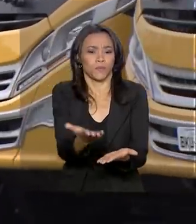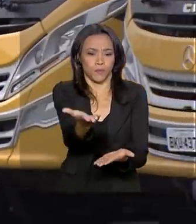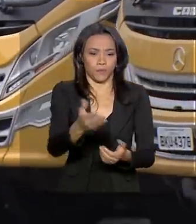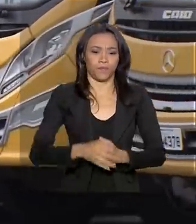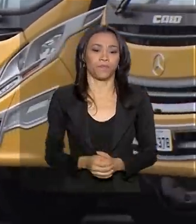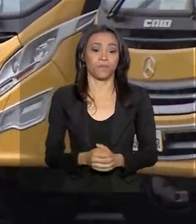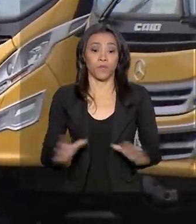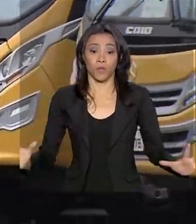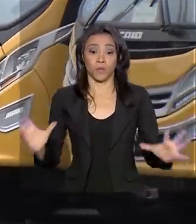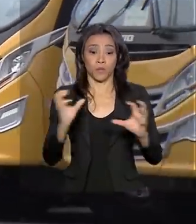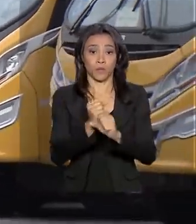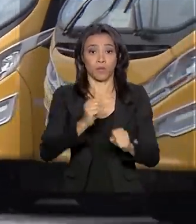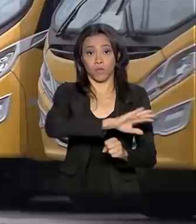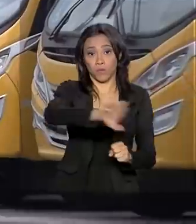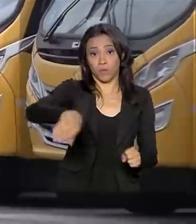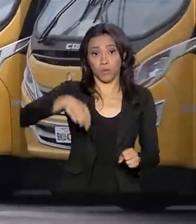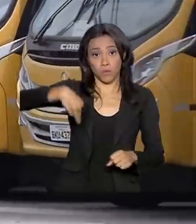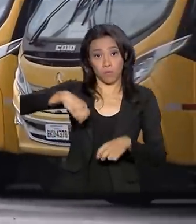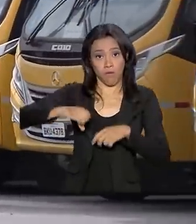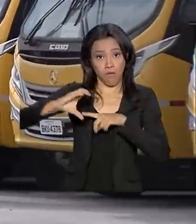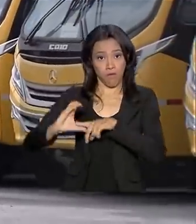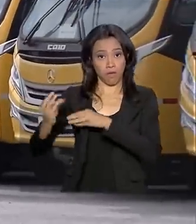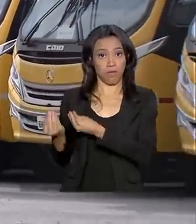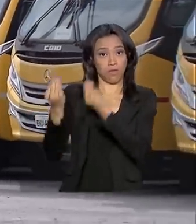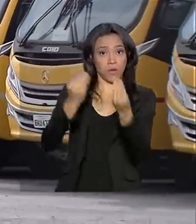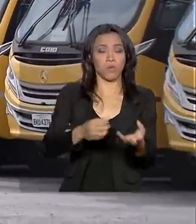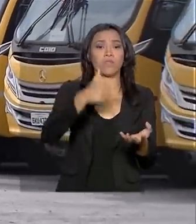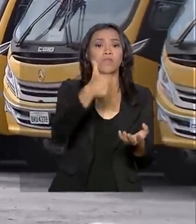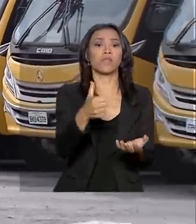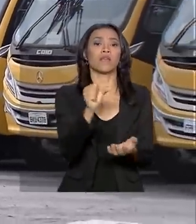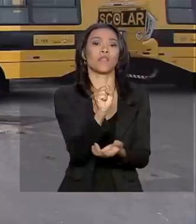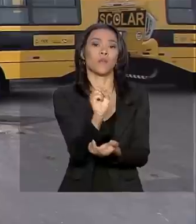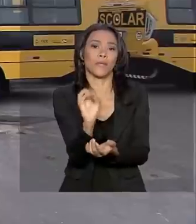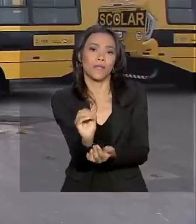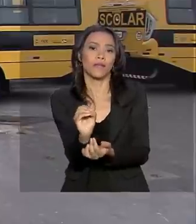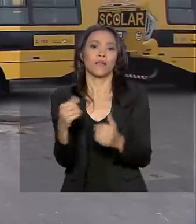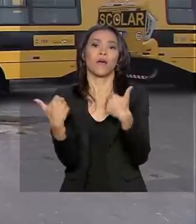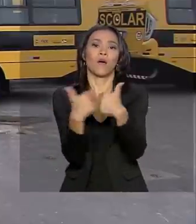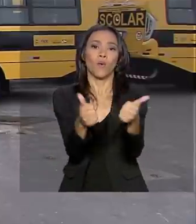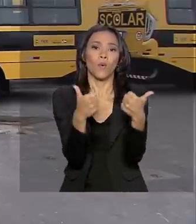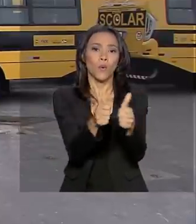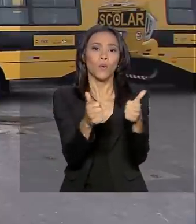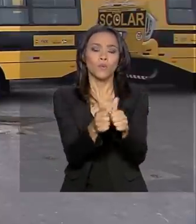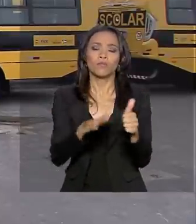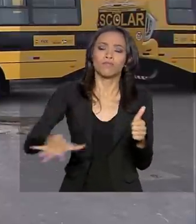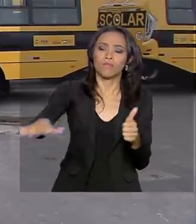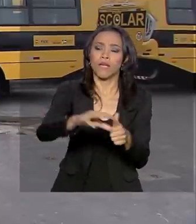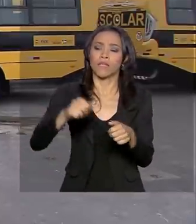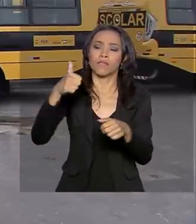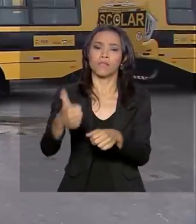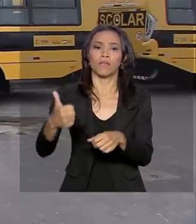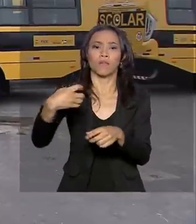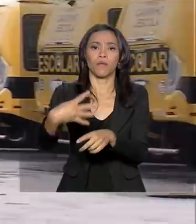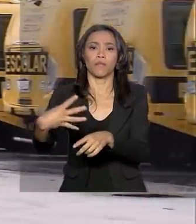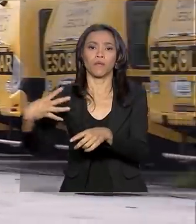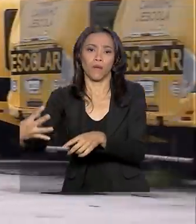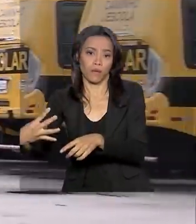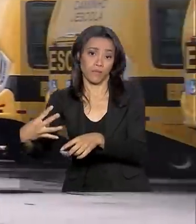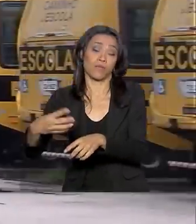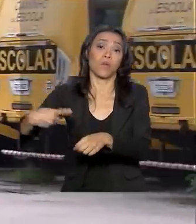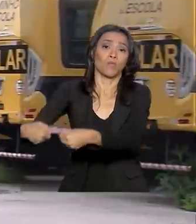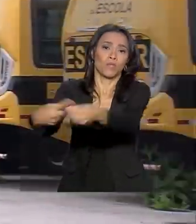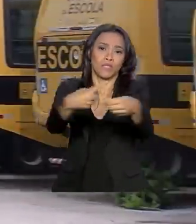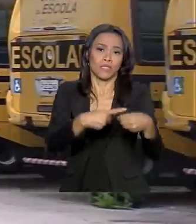No total, o Ministério da Educação entregou 180 ônibus escolares para 144 municípios paulistas. Um